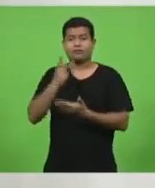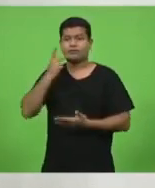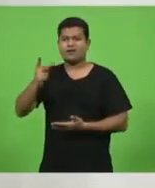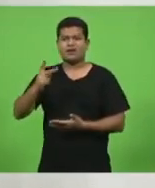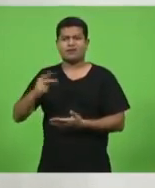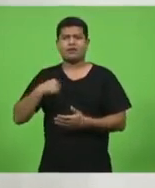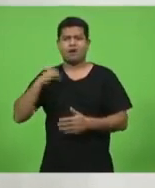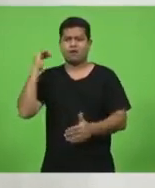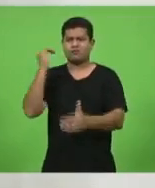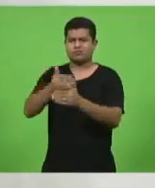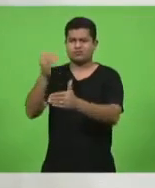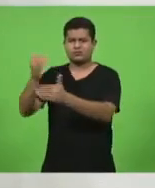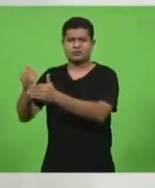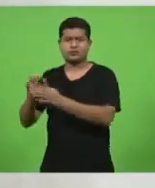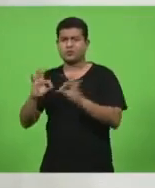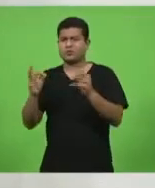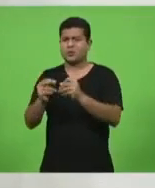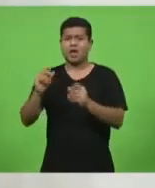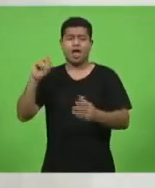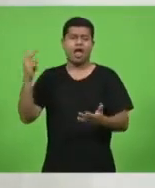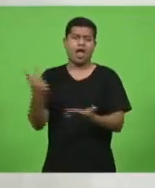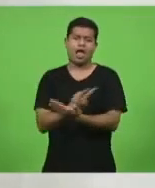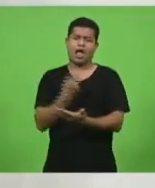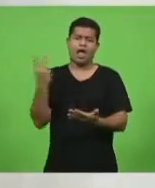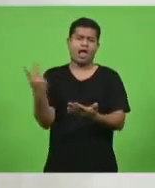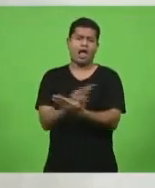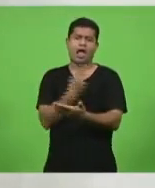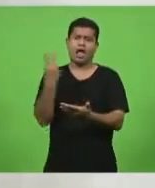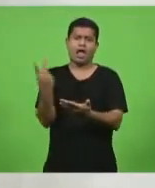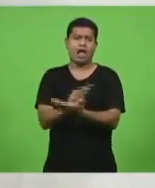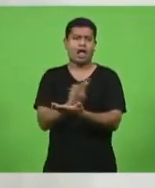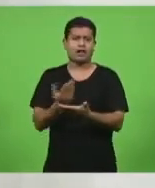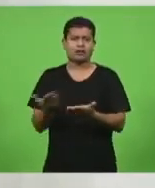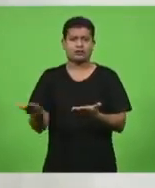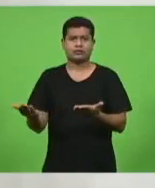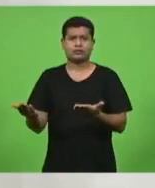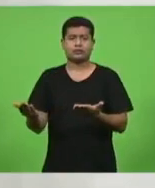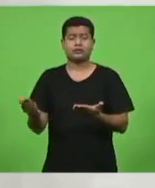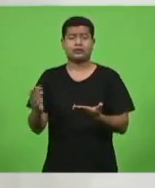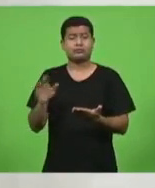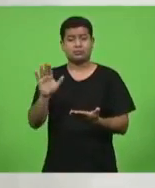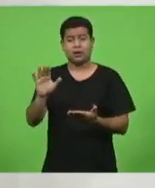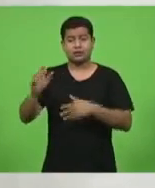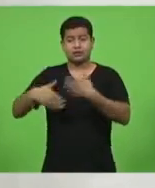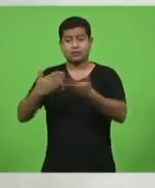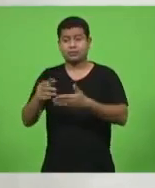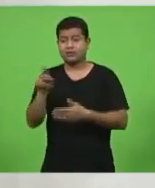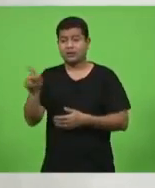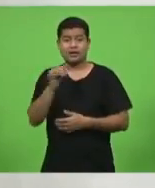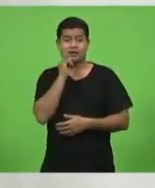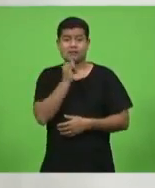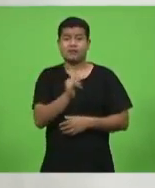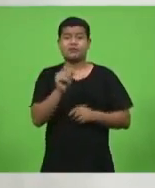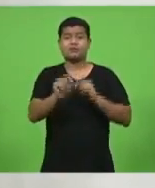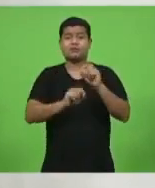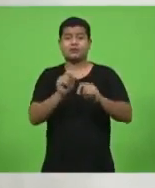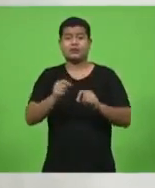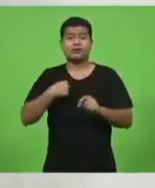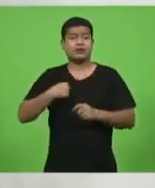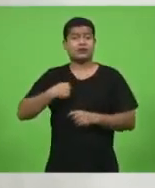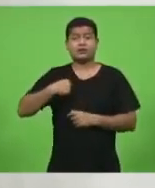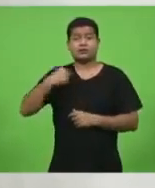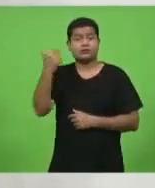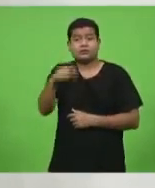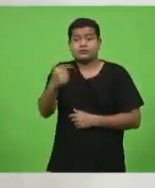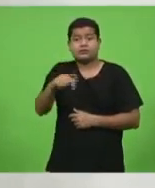os mesmos que dizem que fechar tudo é errado, são os mesmos que não têm a certeza que abrir